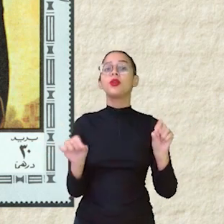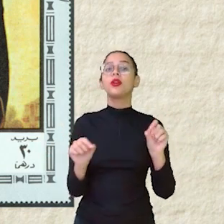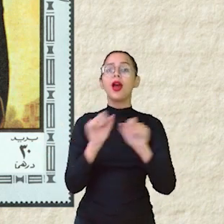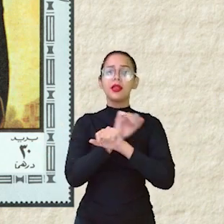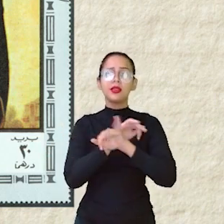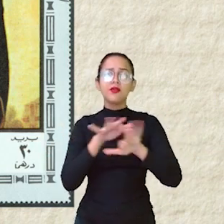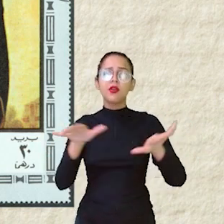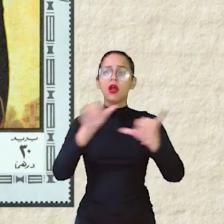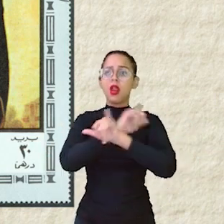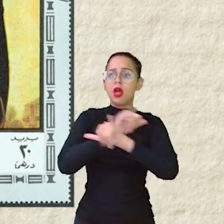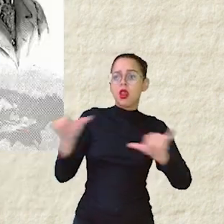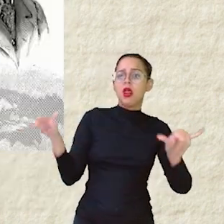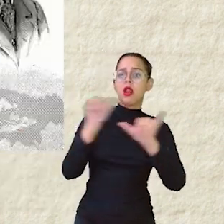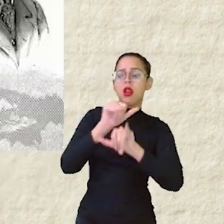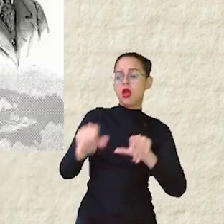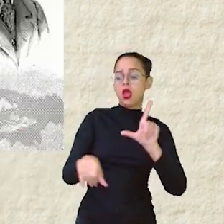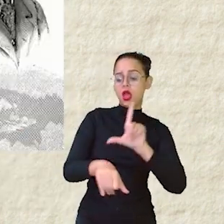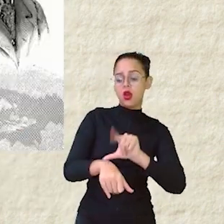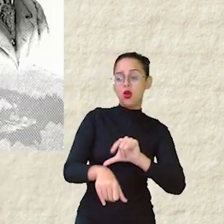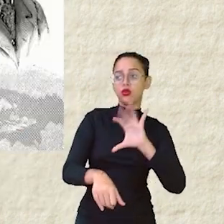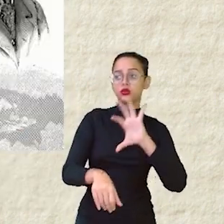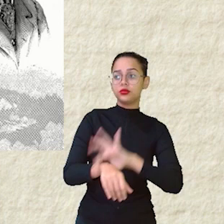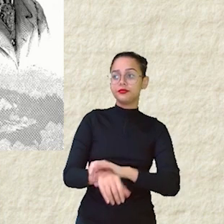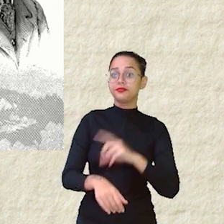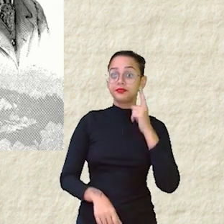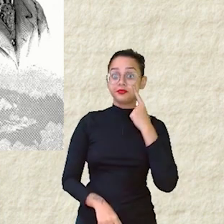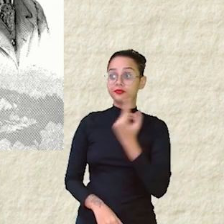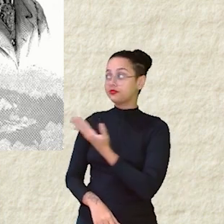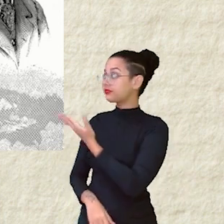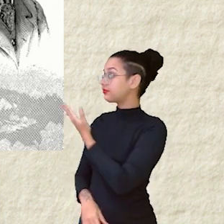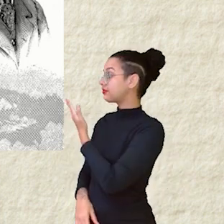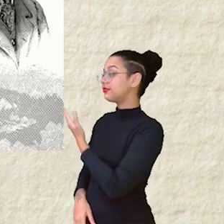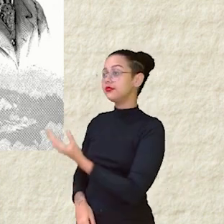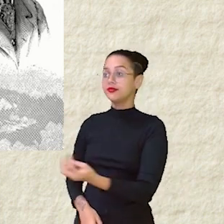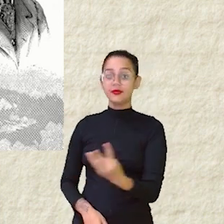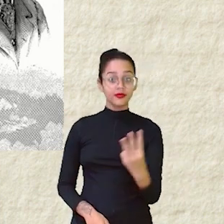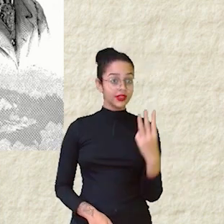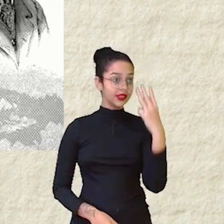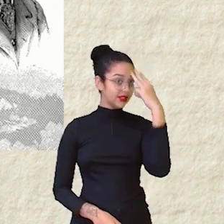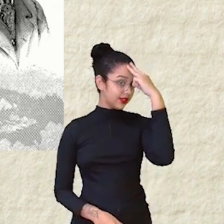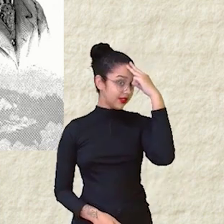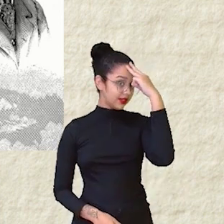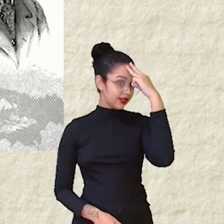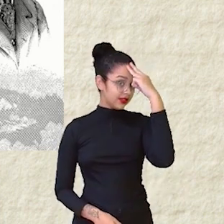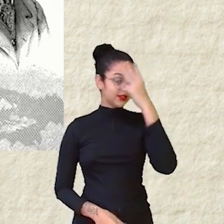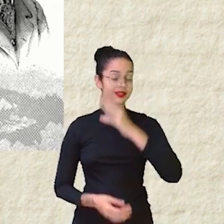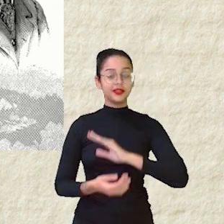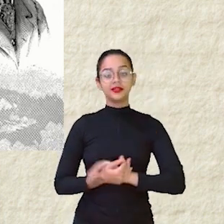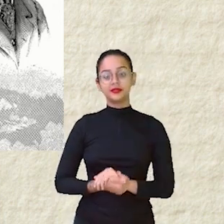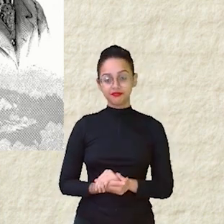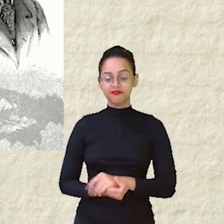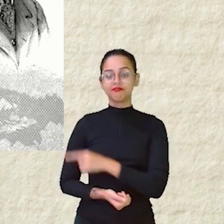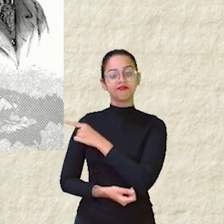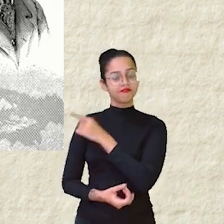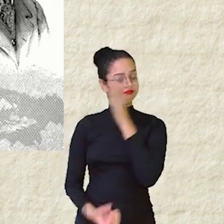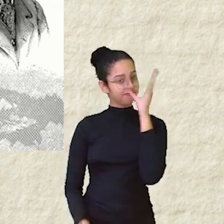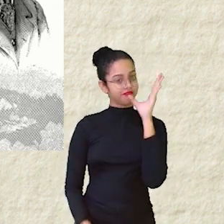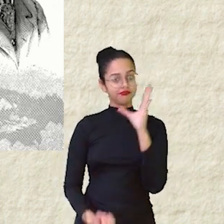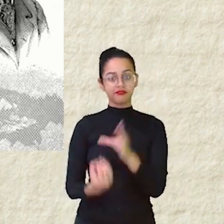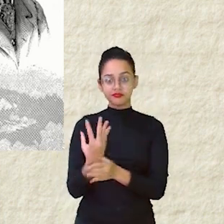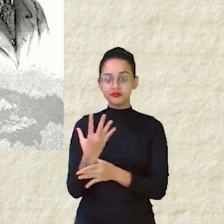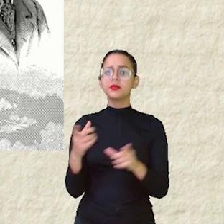Foi sim, esse aqui, ó, Dumont, isso mesmo. Além de ter sido um grande inventor,